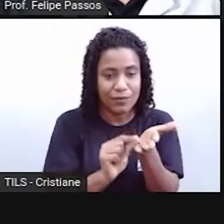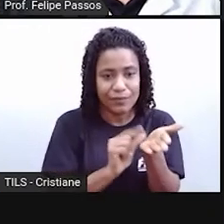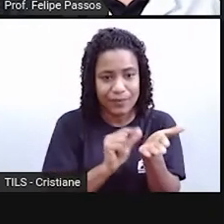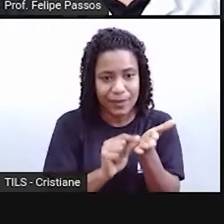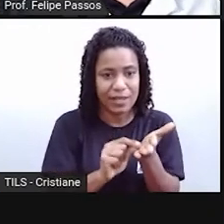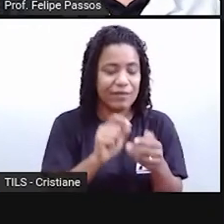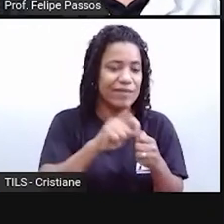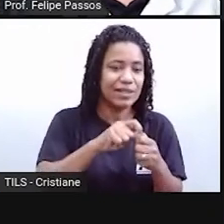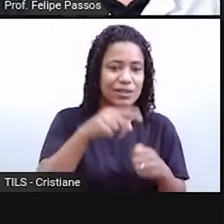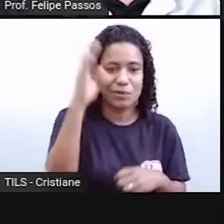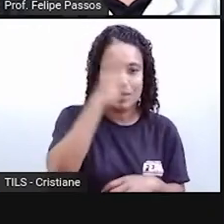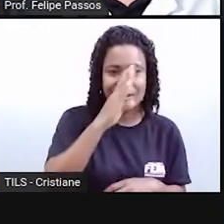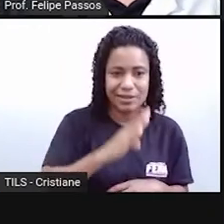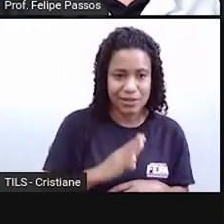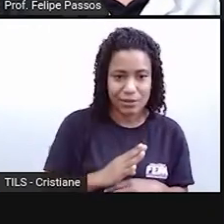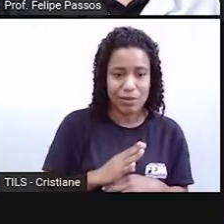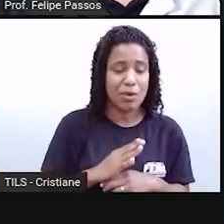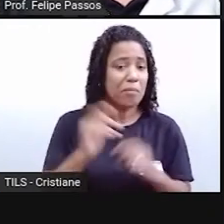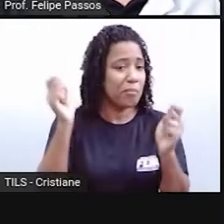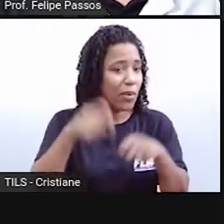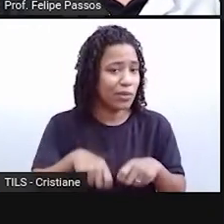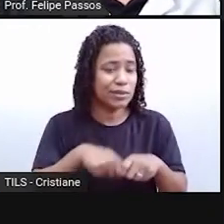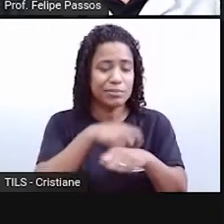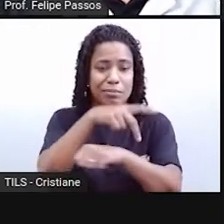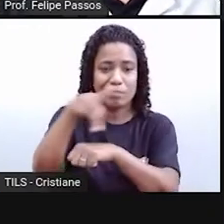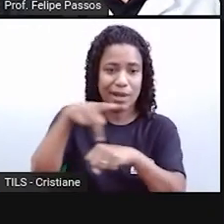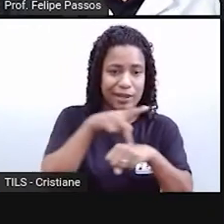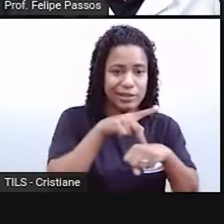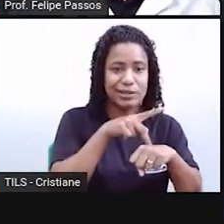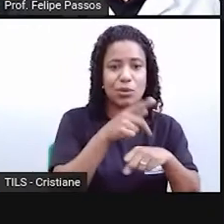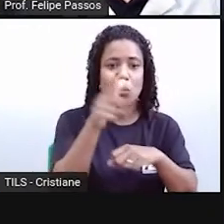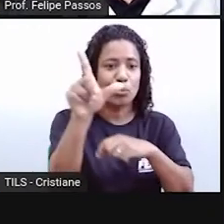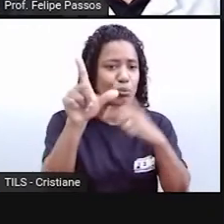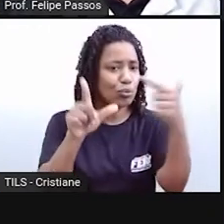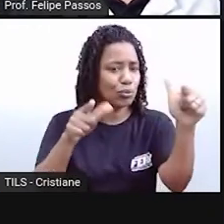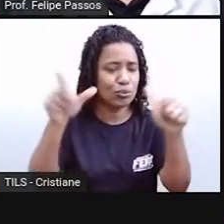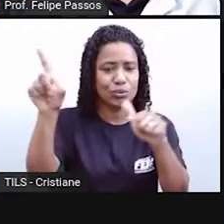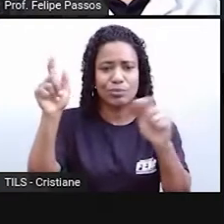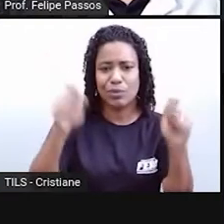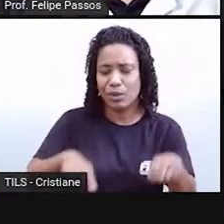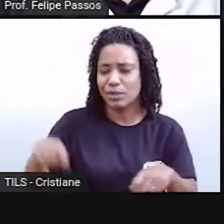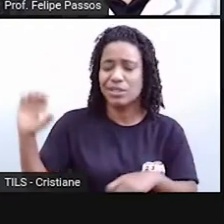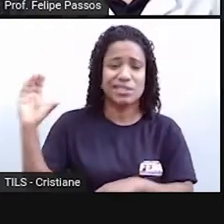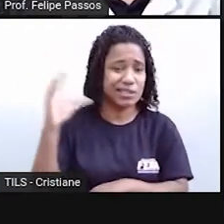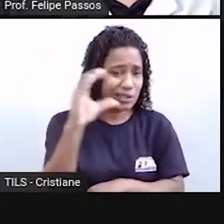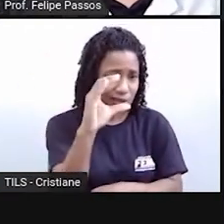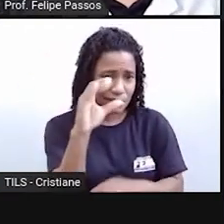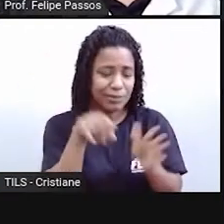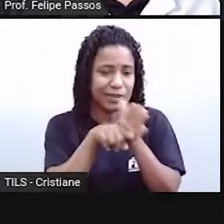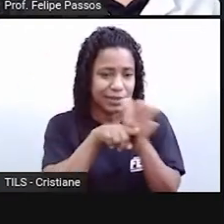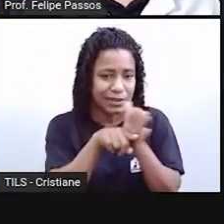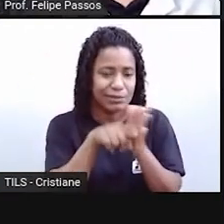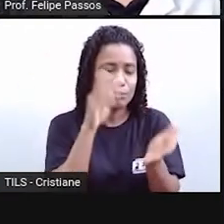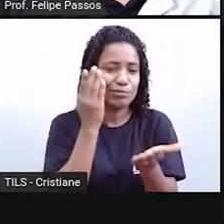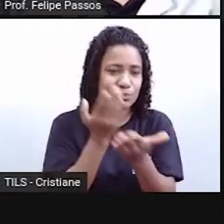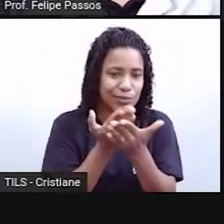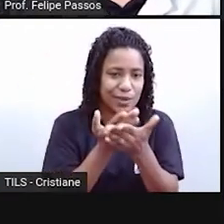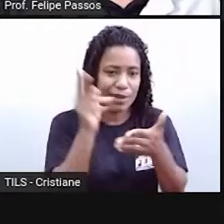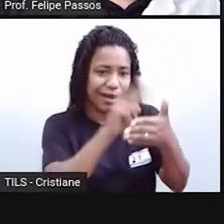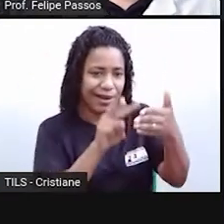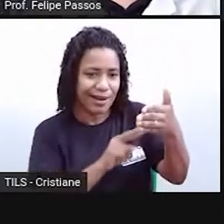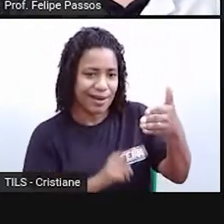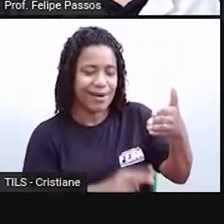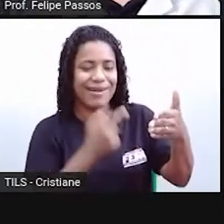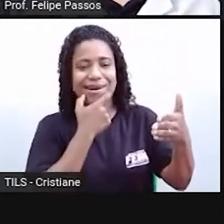esse artigo, ele vai ser lido em qualquer outro país, né? Qualquer outro cientista de outros países, eles vão saber falar inglês